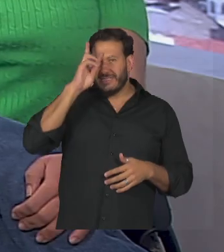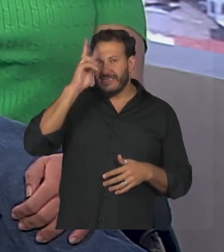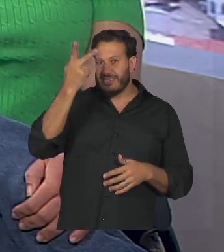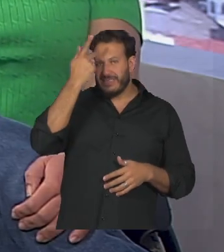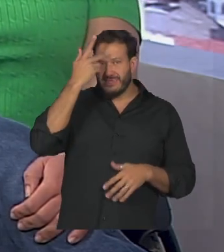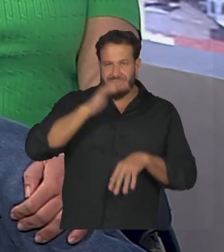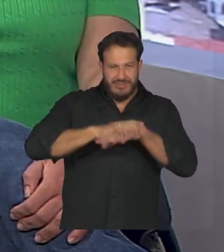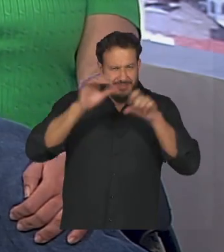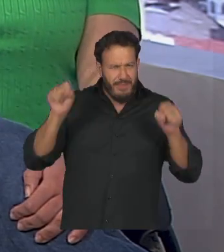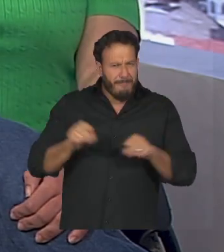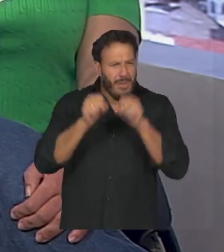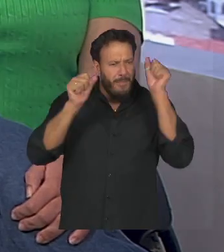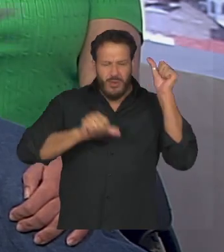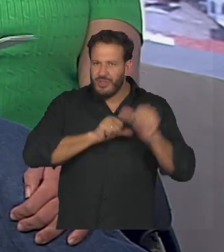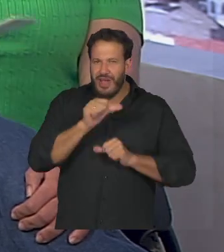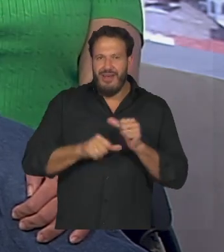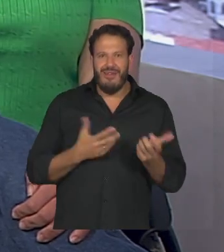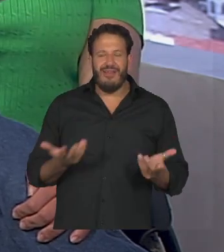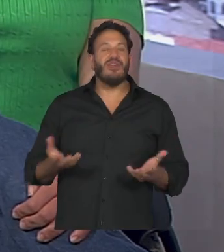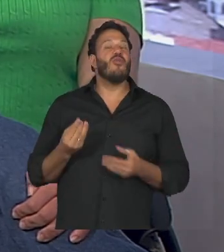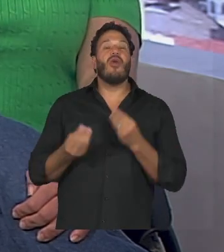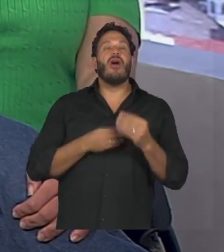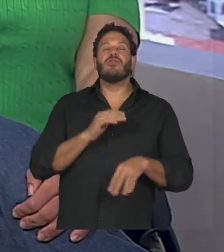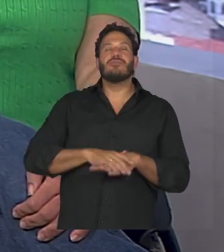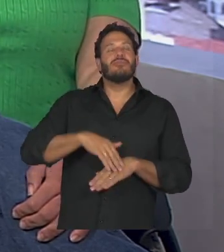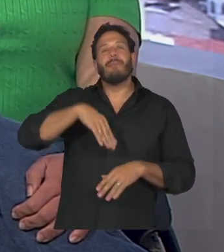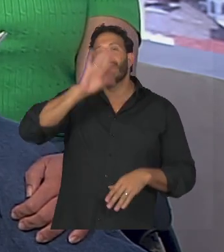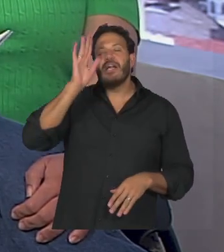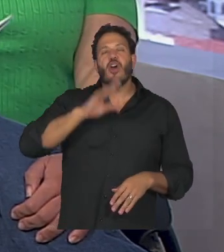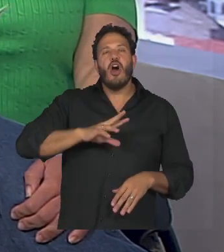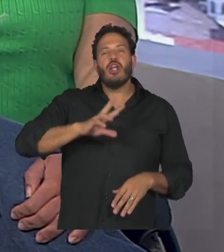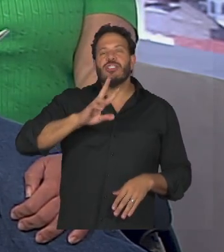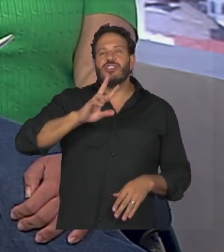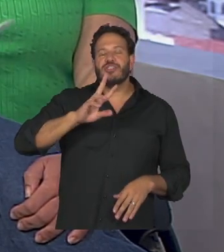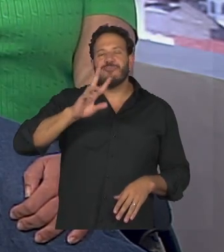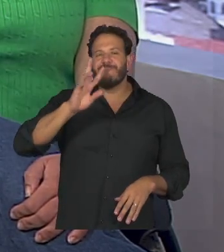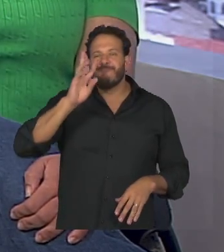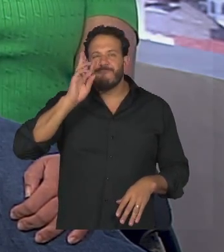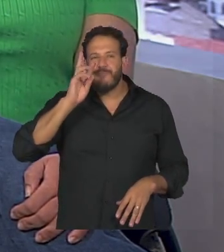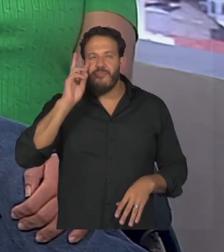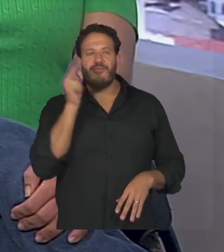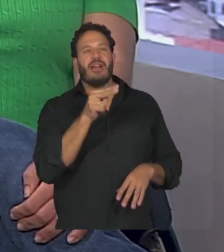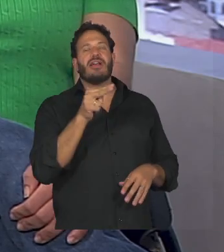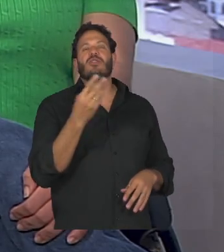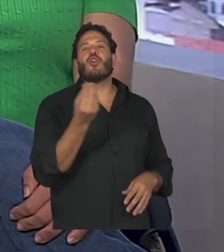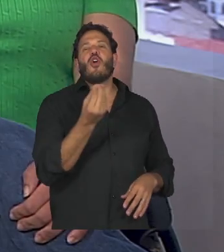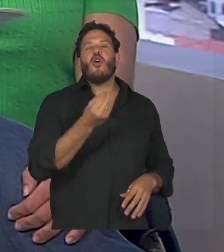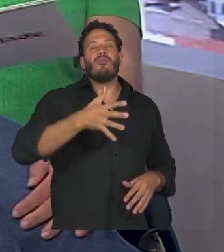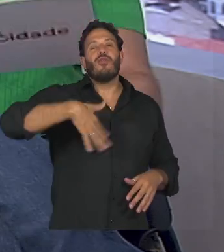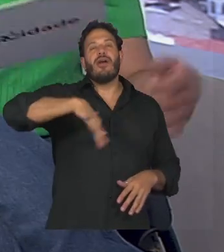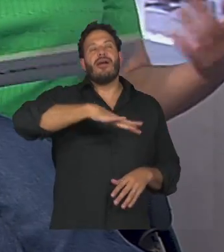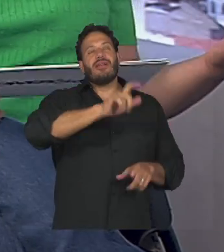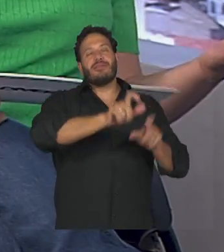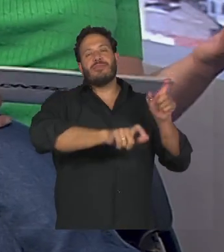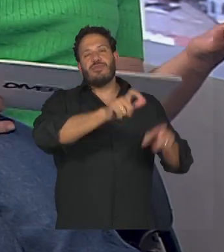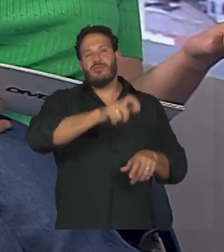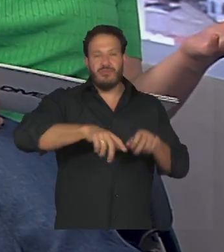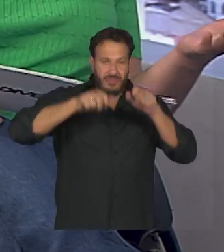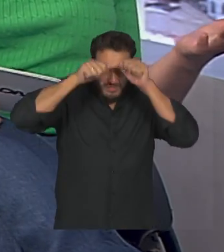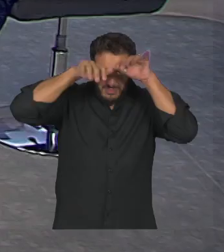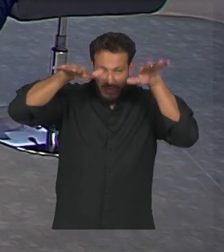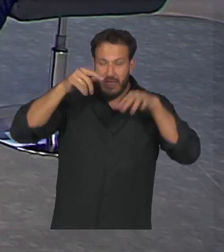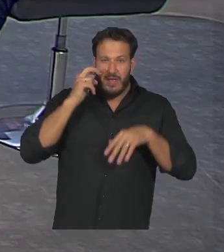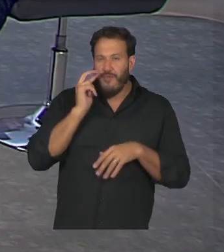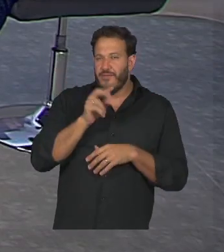uma forma de quebrar quais são os maiores paradigmas ainda levantados a respeito dos autistas eu ouvi por exemplo